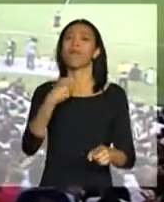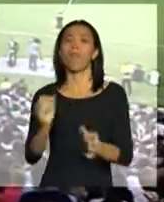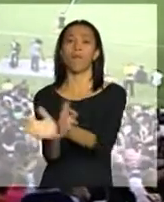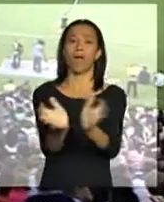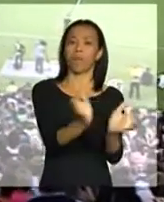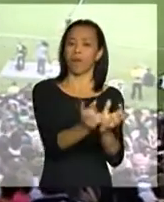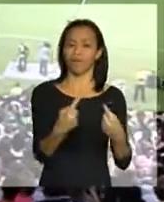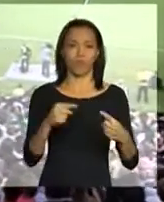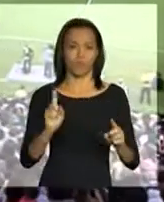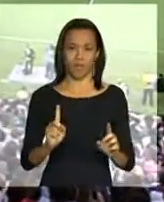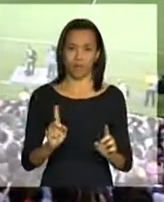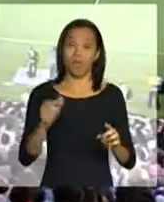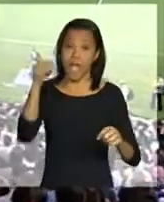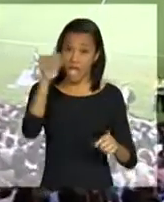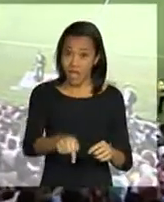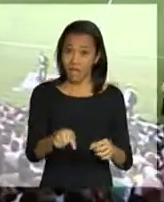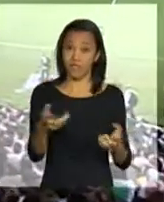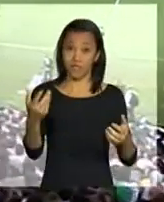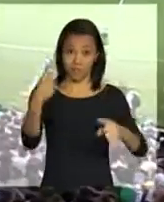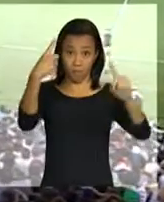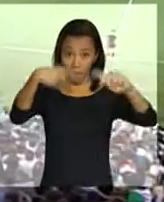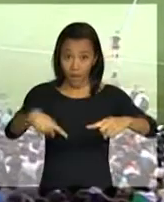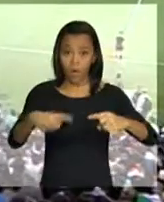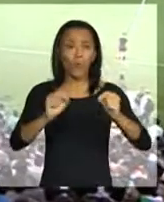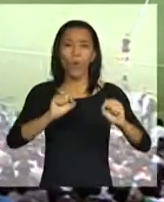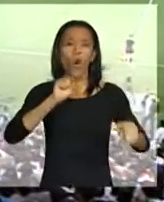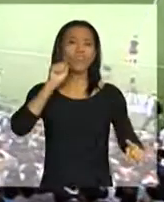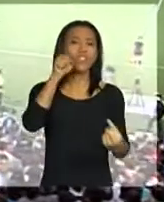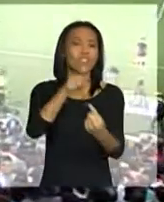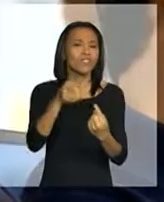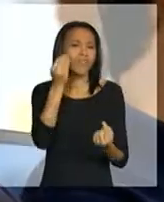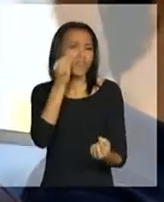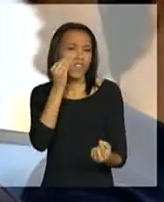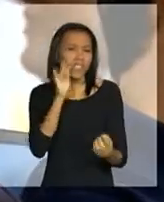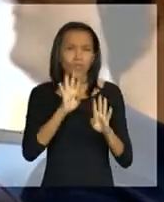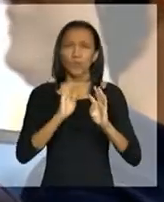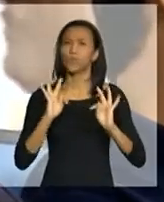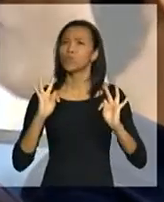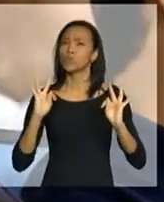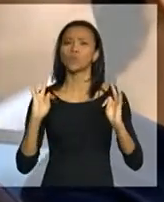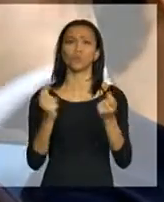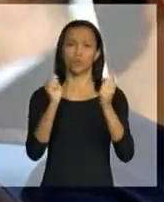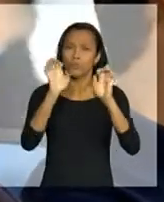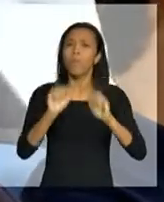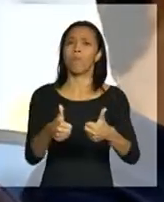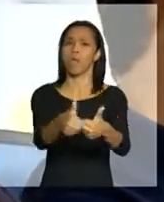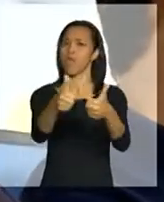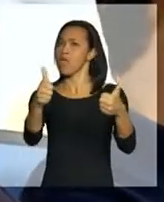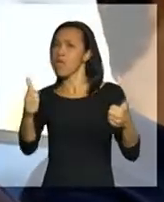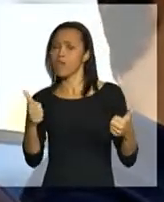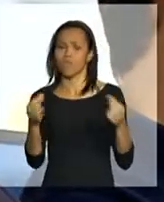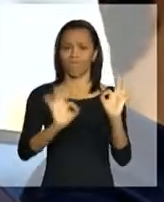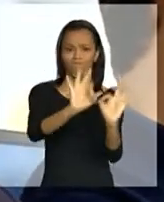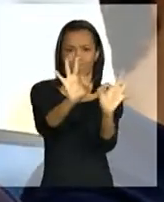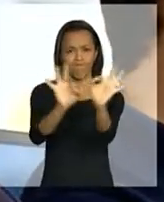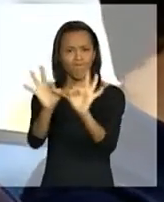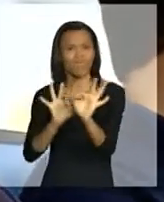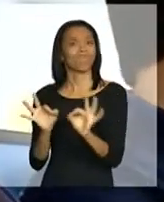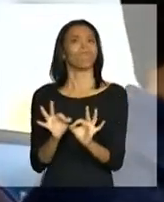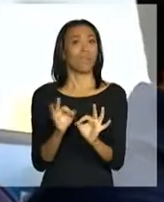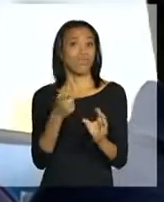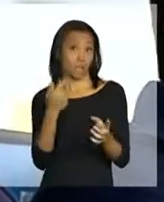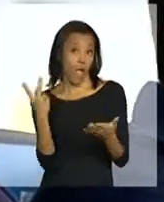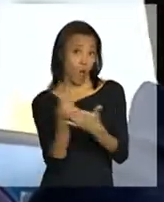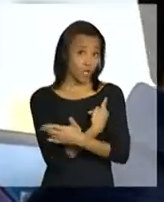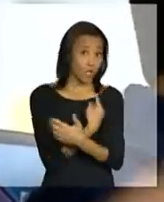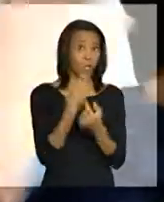jogos, que são teste para o estádio, têm o objetivo de verificar equipamentos, instalações e infraestrutura para que sejam feitos